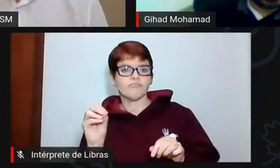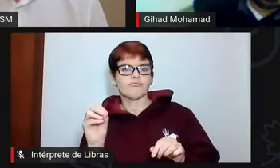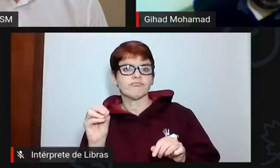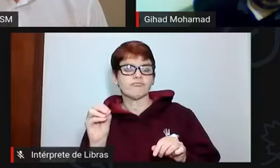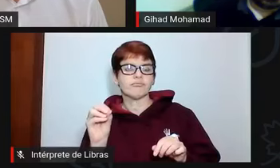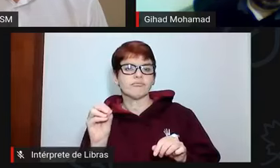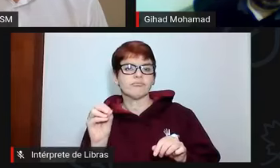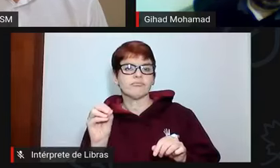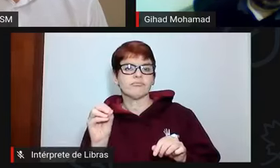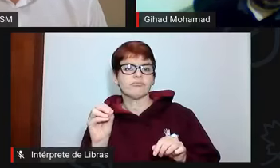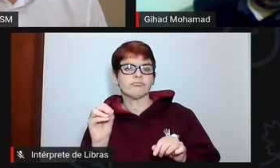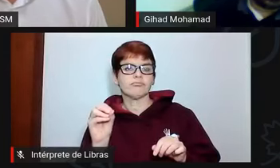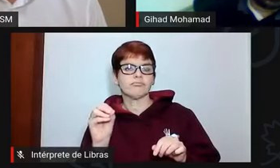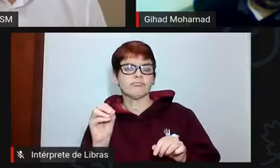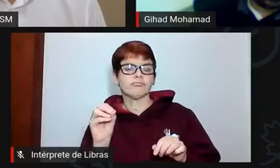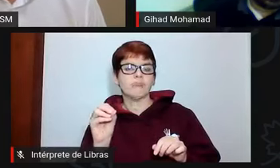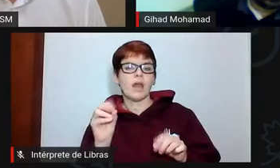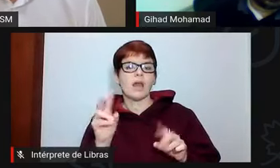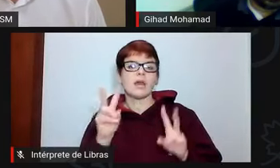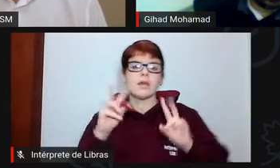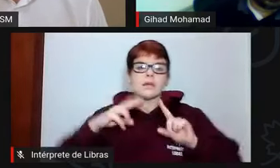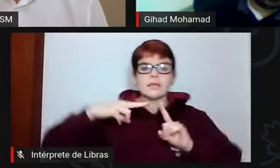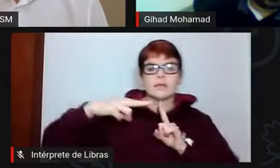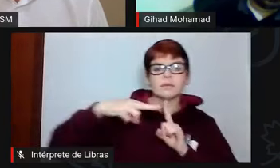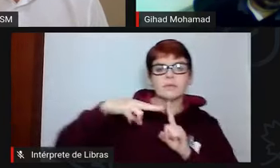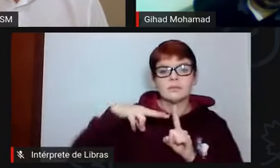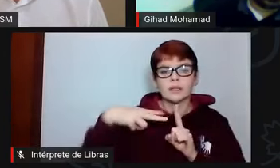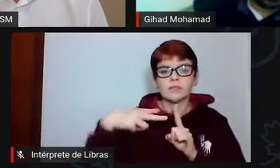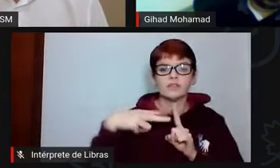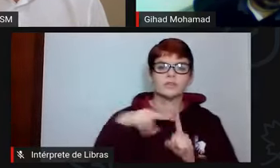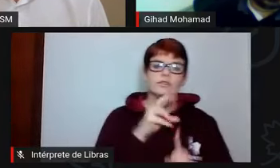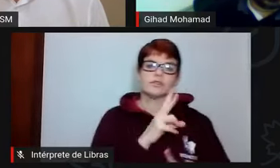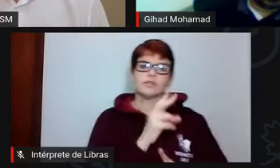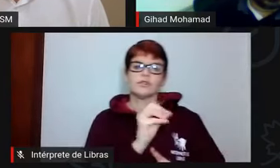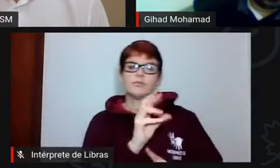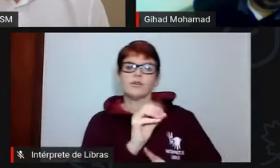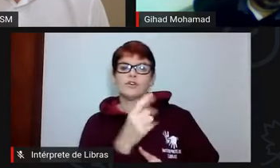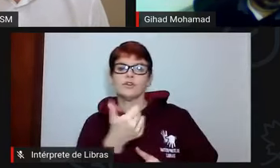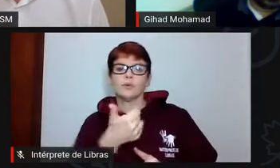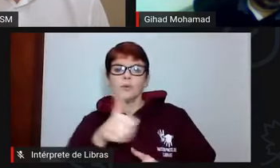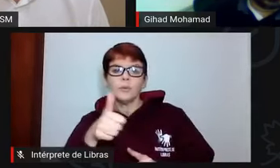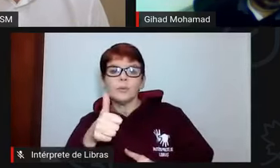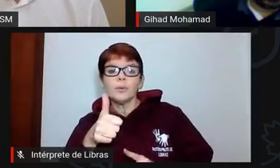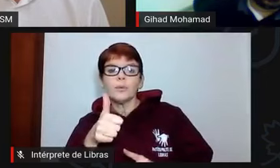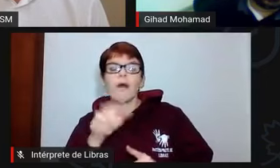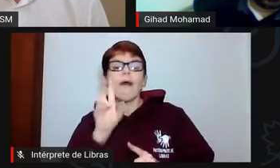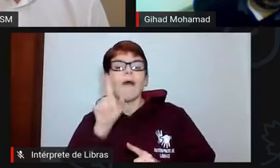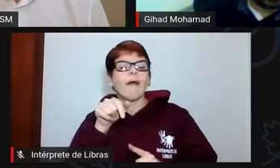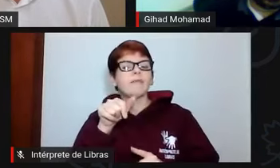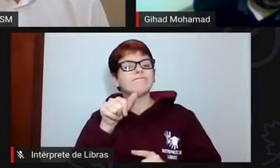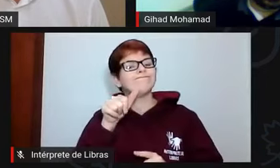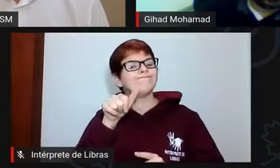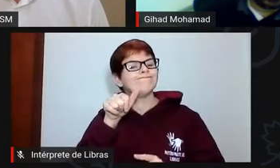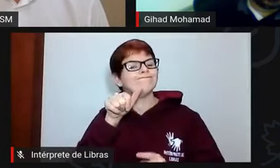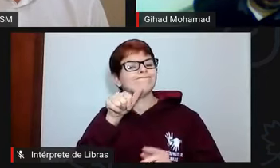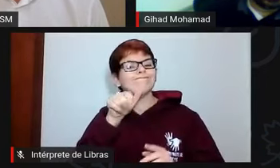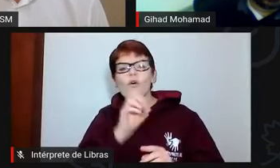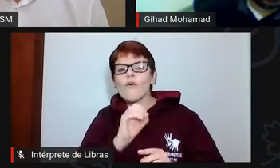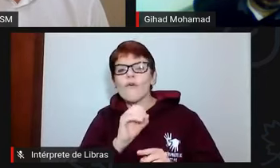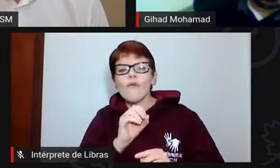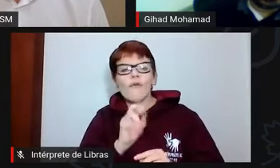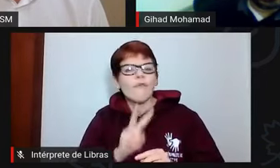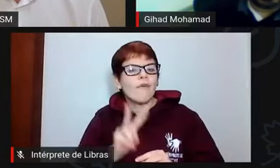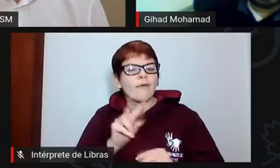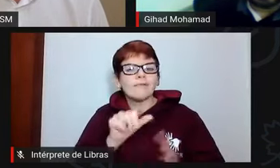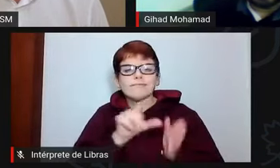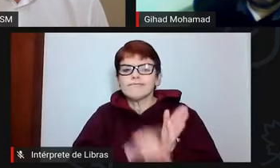e a perspectiva para 2021, a suplementação do valor vai chegar na ordem dos